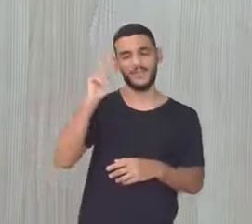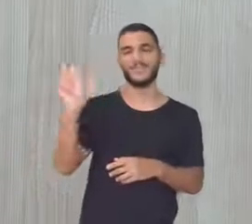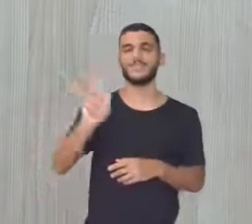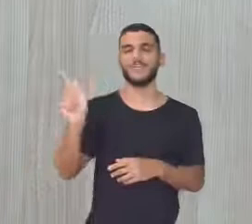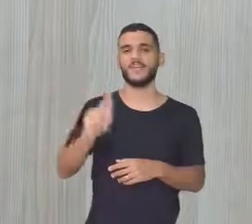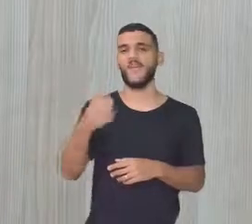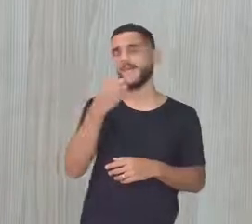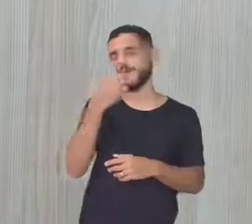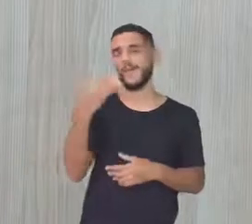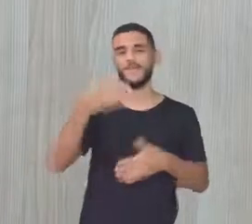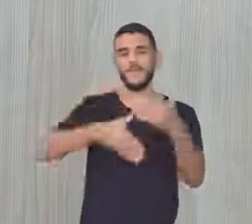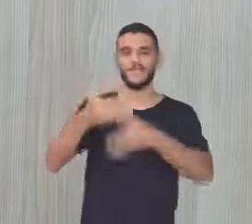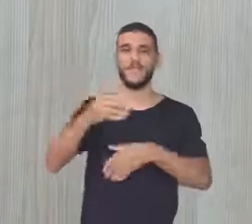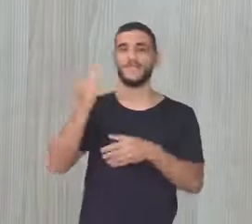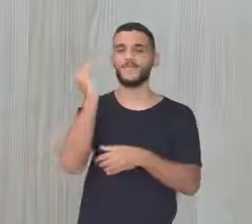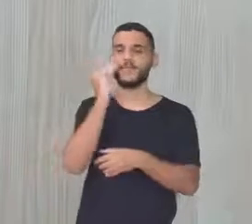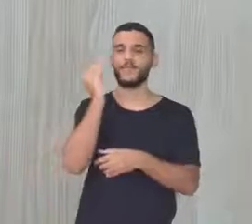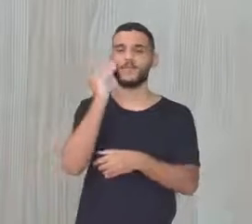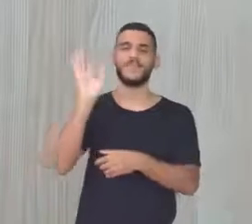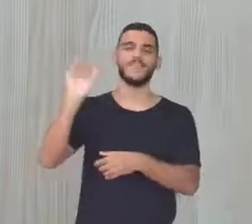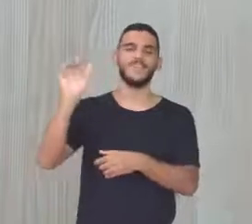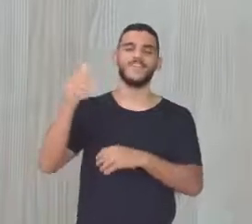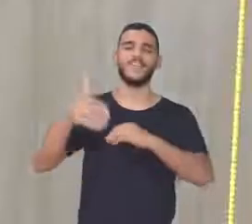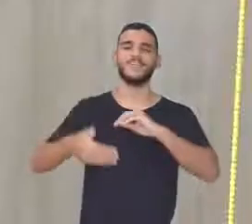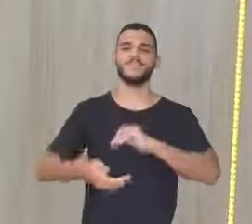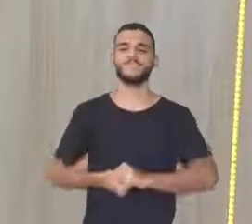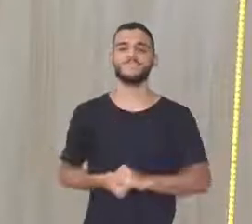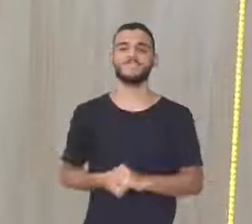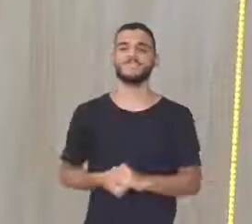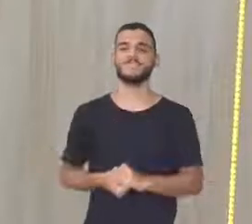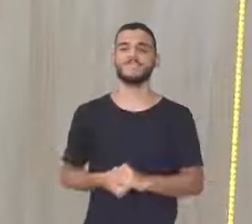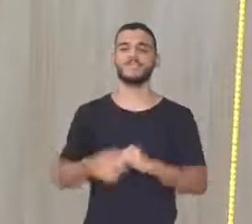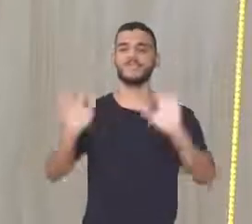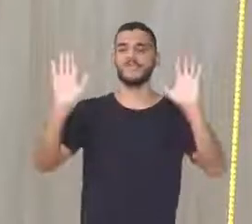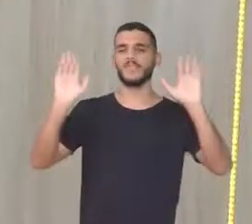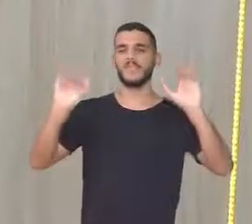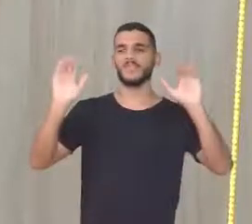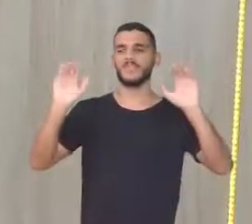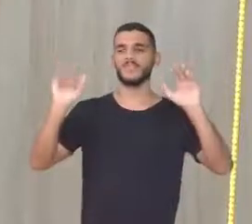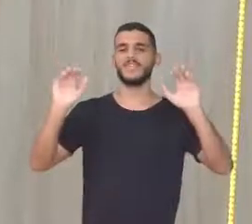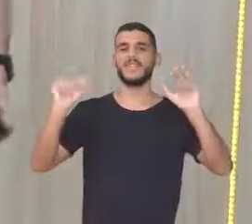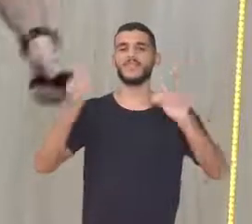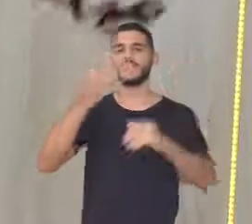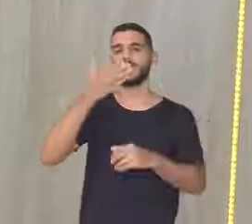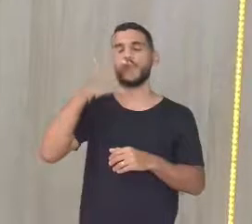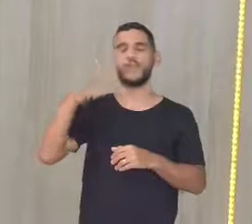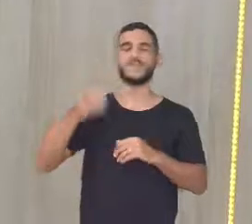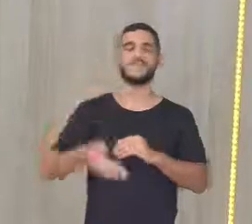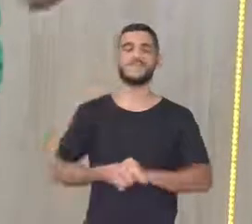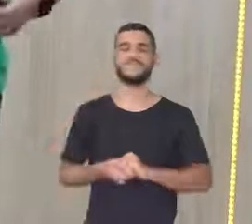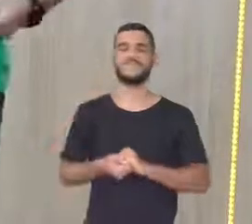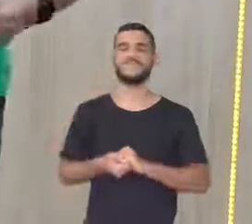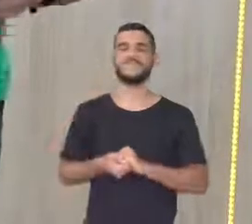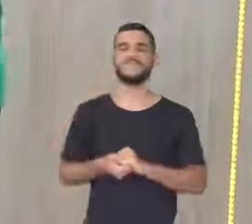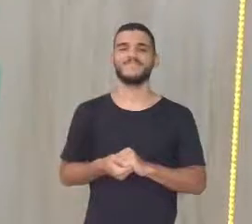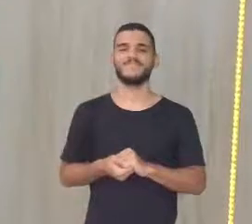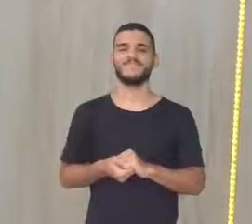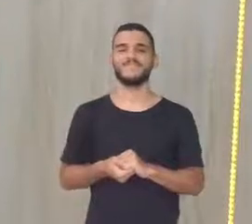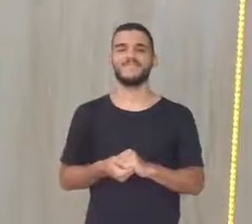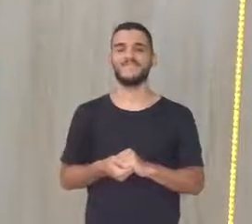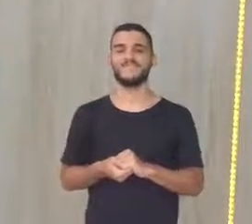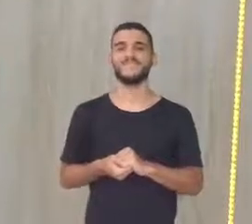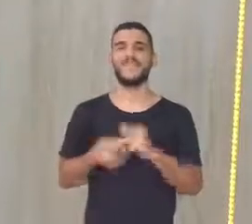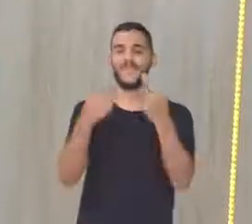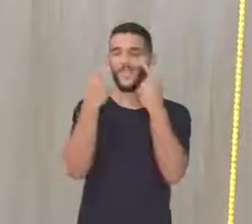vocês Beijo grande E até a próxima aula Tchau Tchau meu amor Tchau Não chore assim Meu bem Pois se